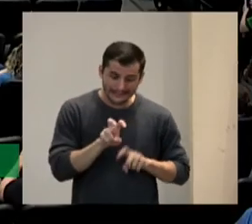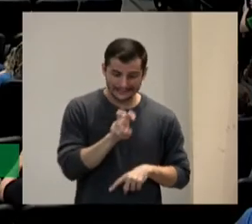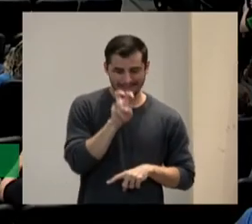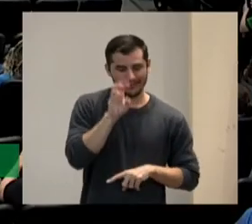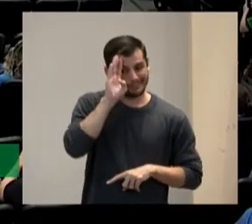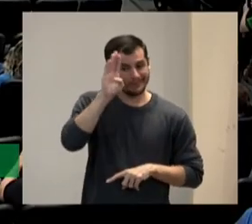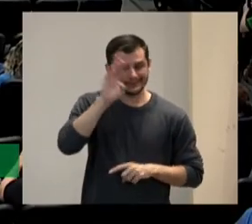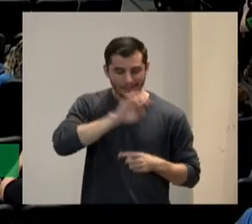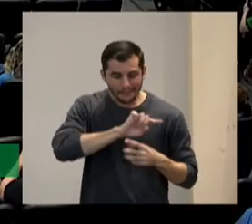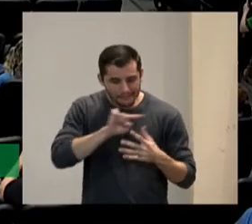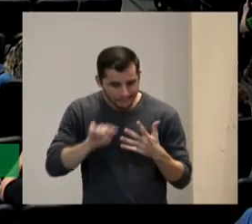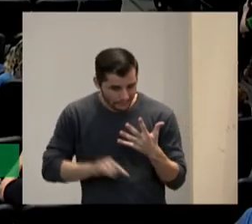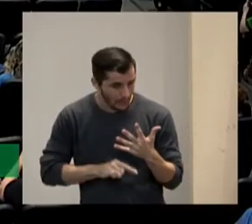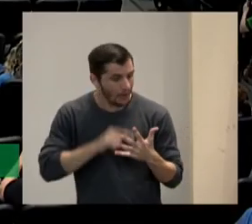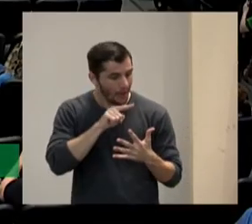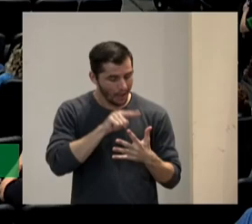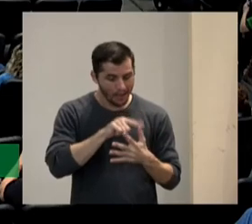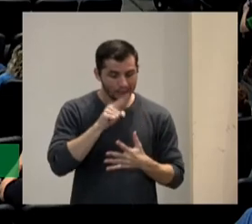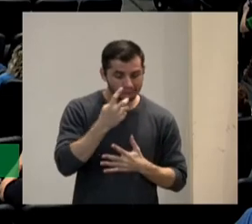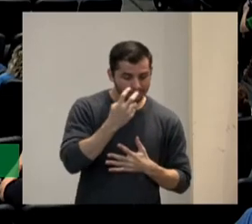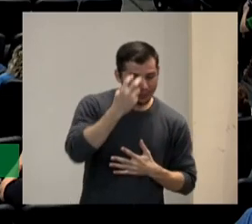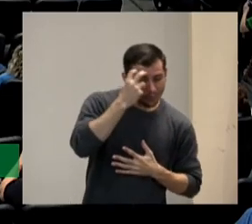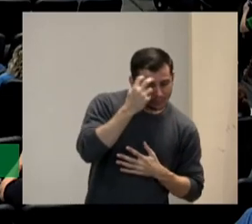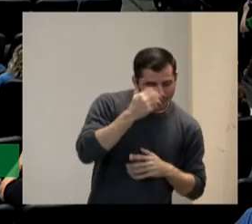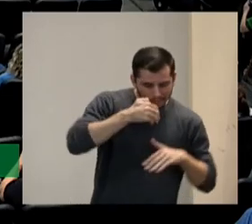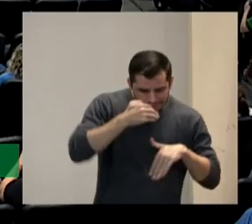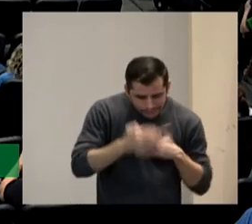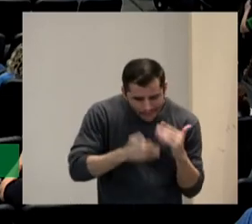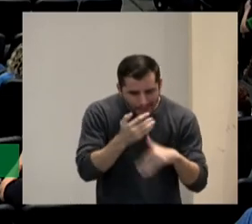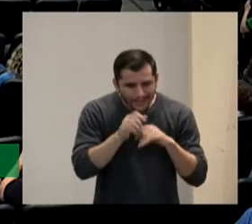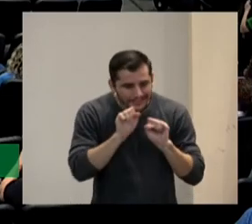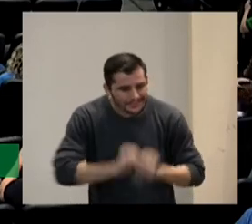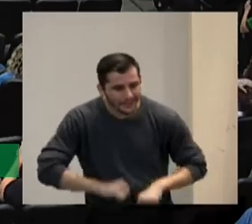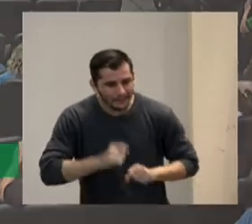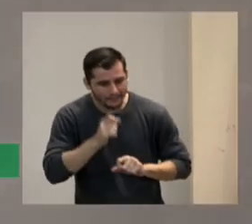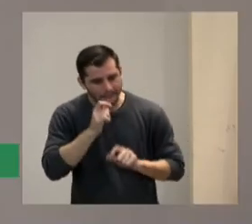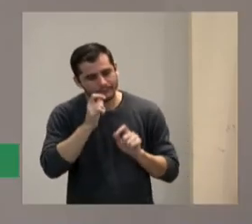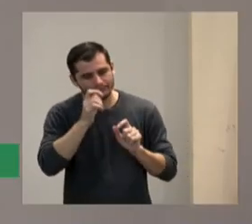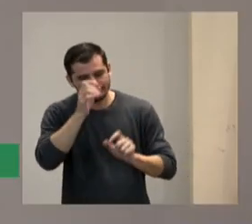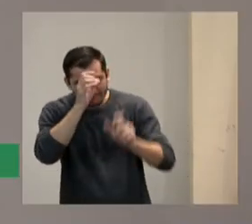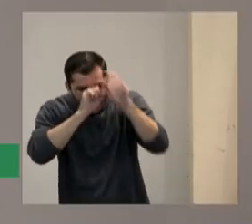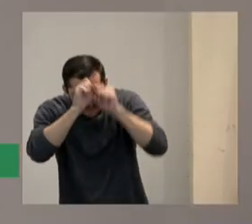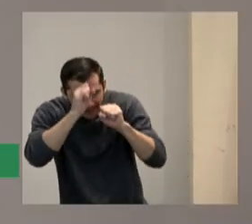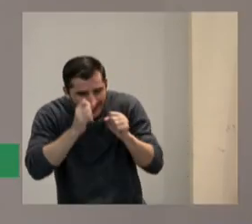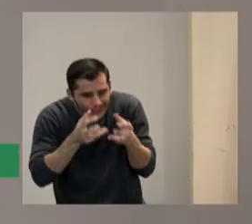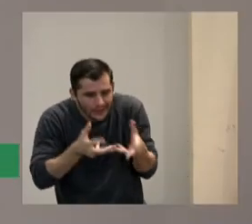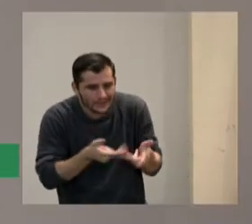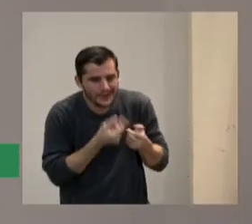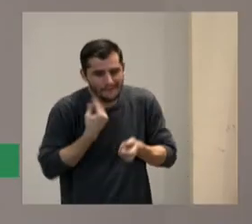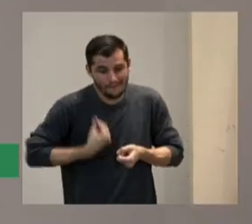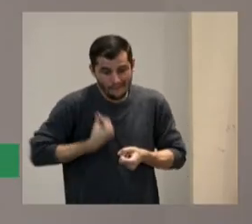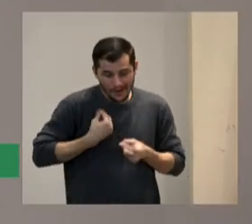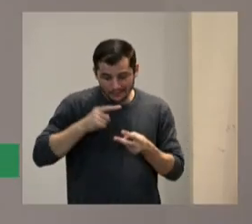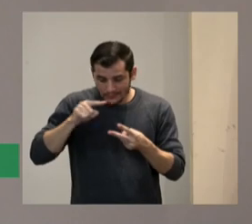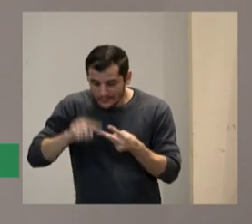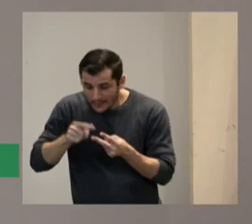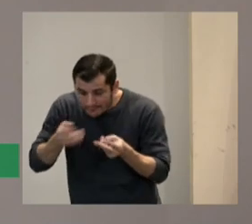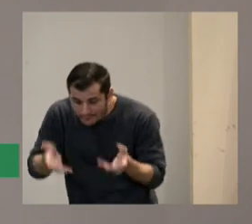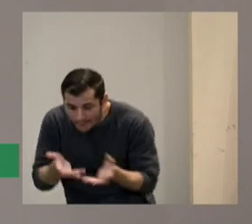desenvolver uma cultura onde todos possam aprender com qualidade promover aprendizagem cuidando